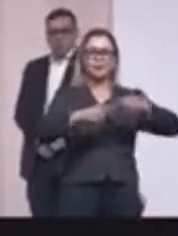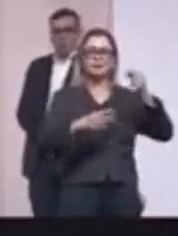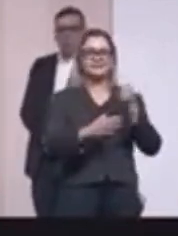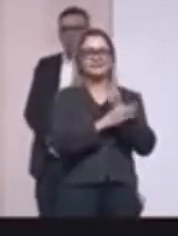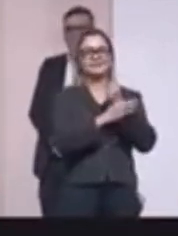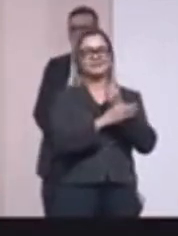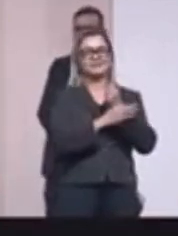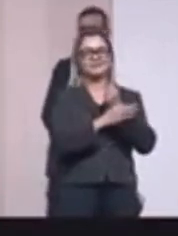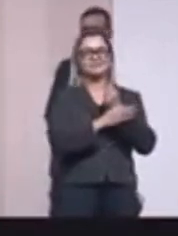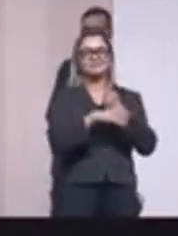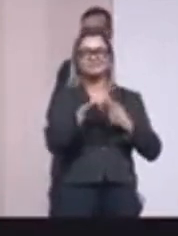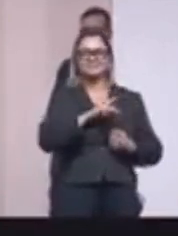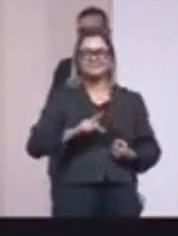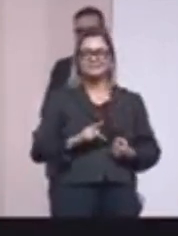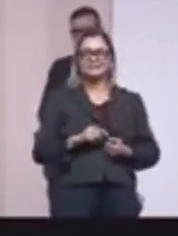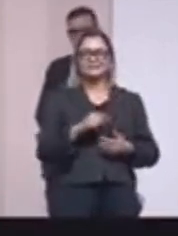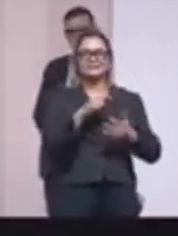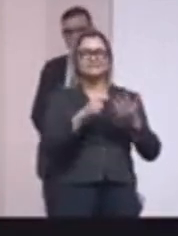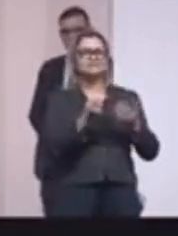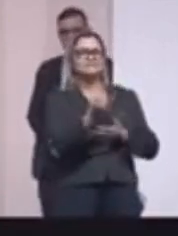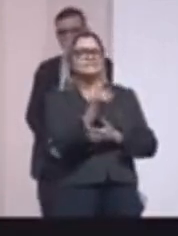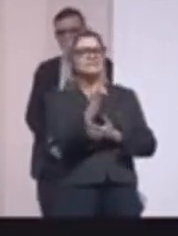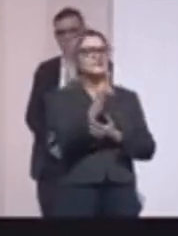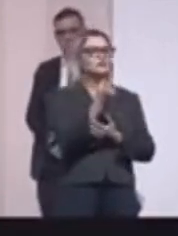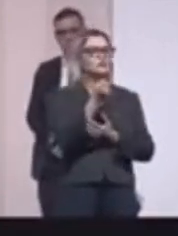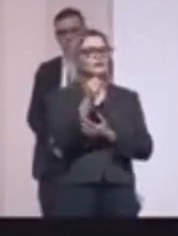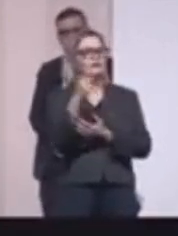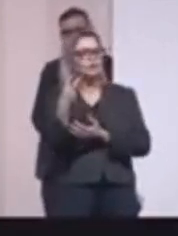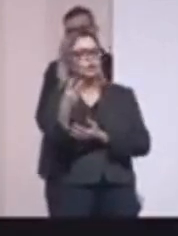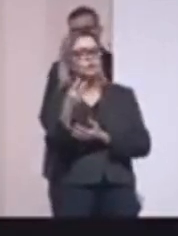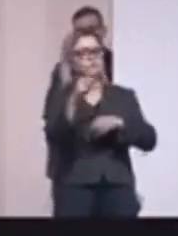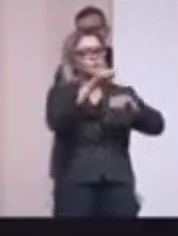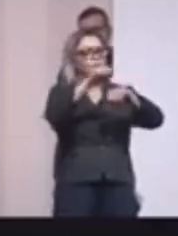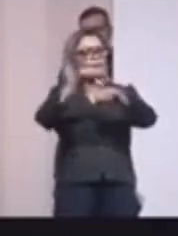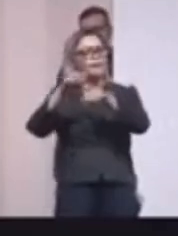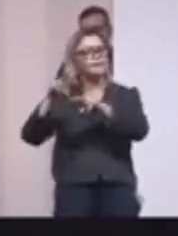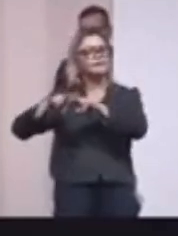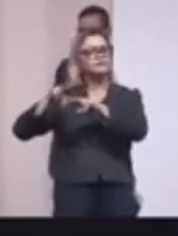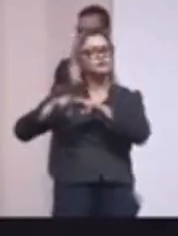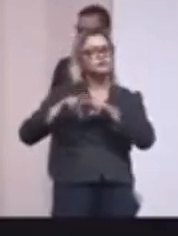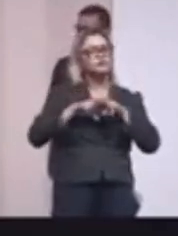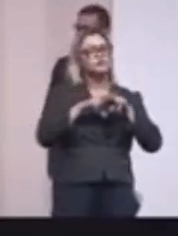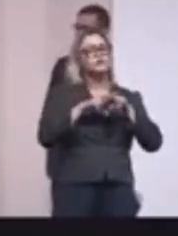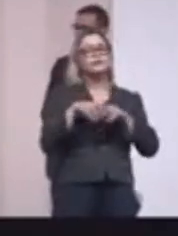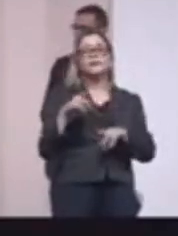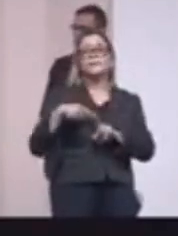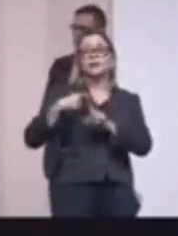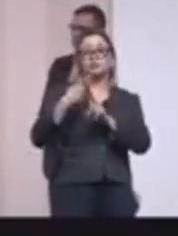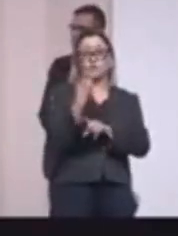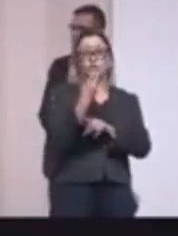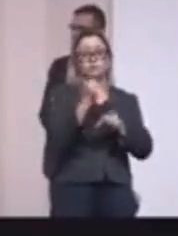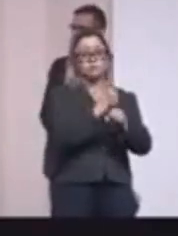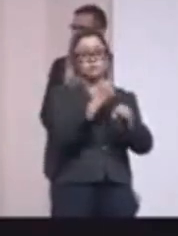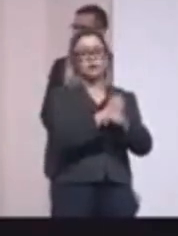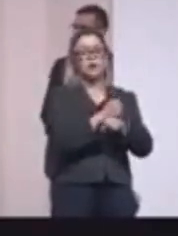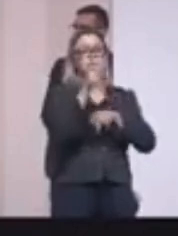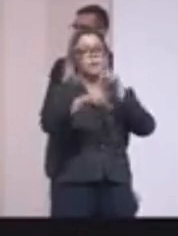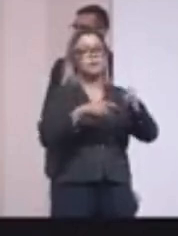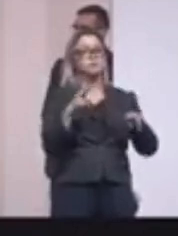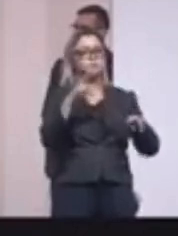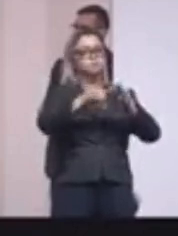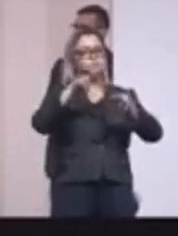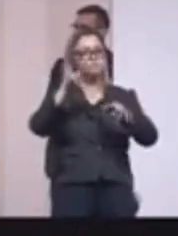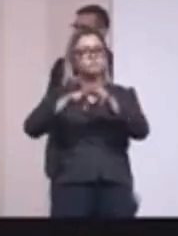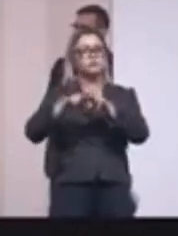segurança pública. gente está falando aí de 182 presídios no Estado de São Paulo, temos mais dois em construção, a maior população carcerária do